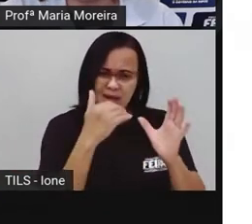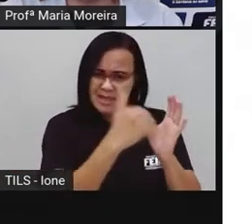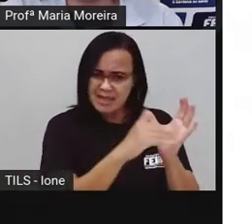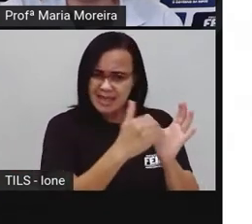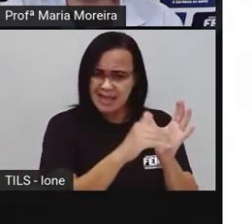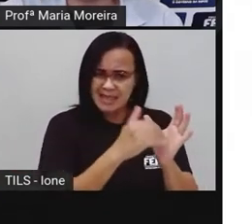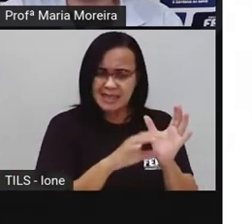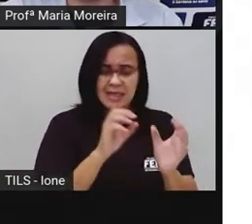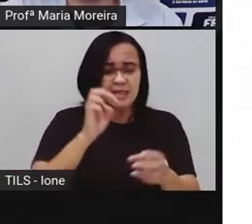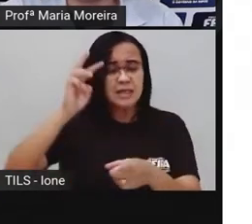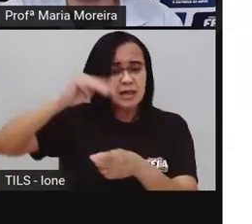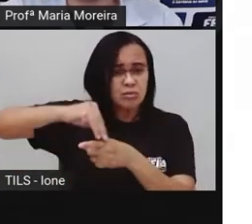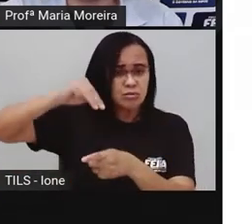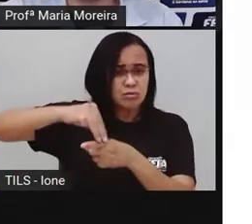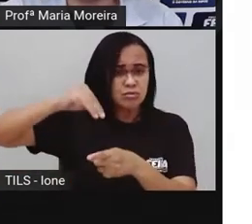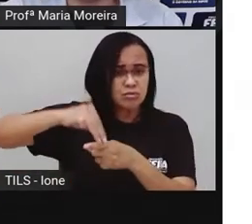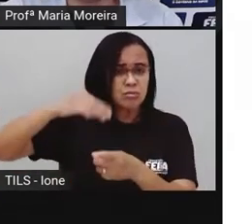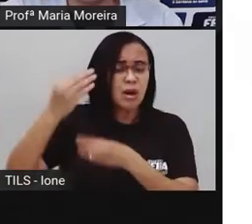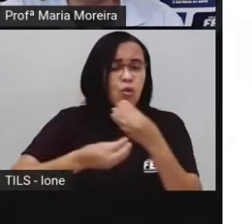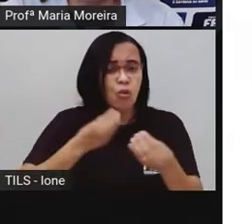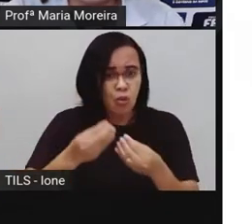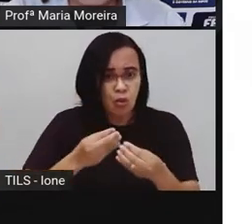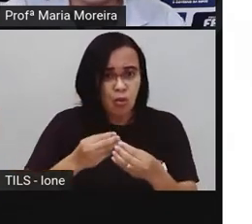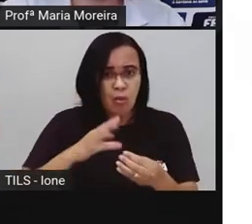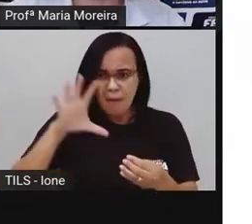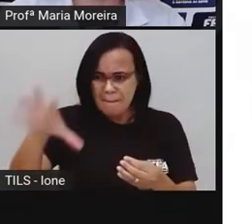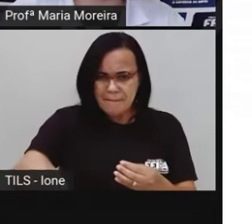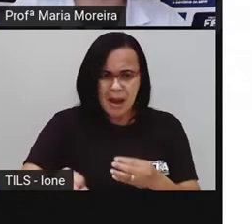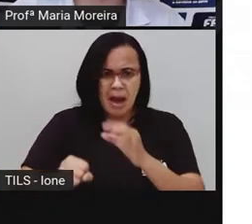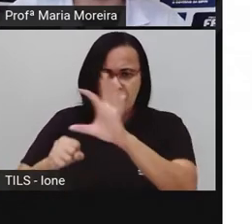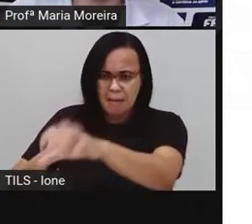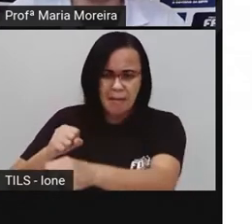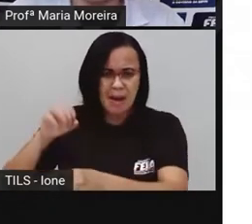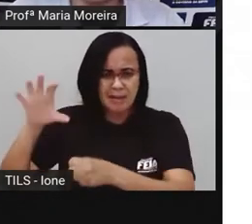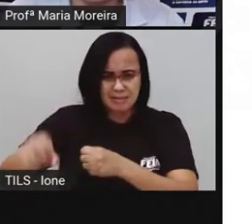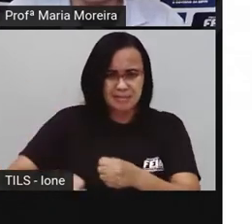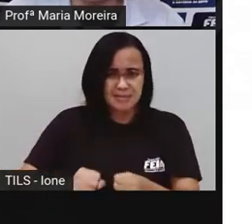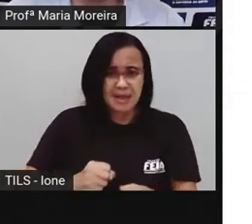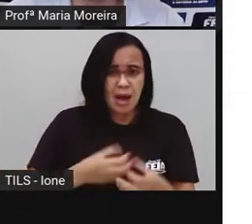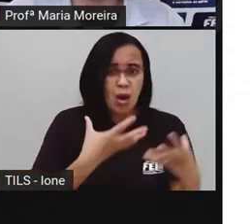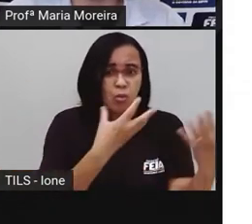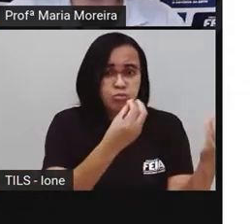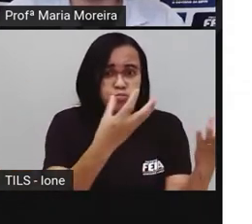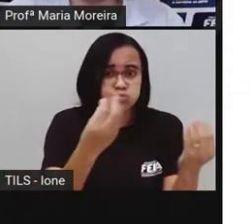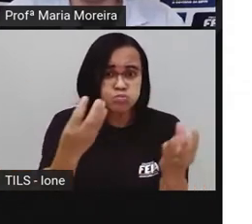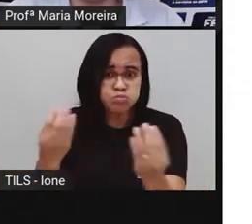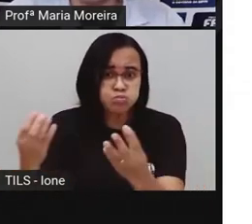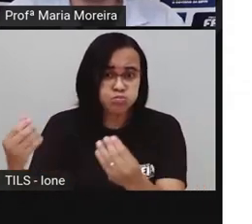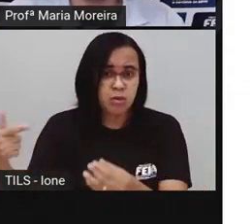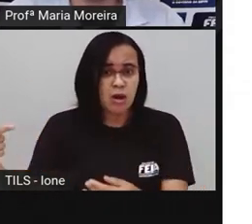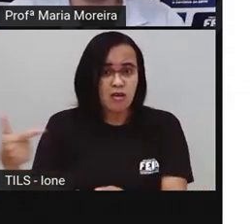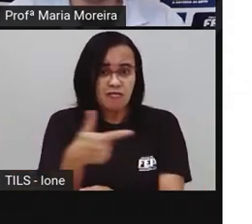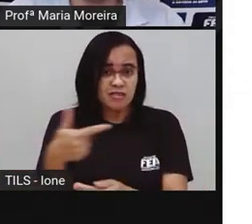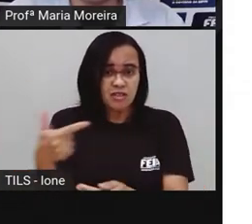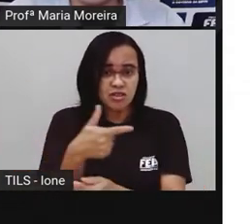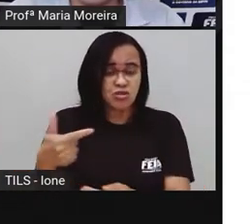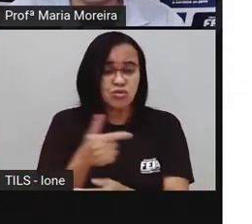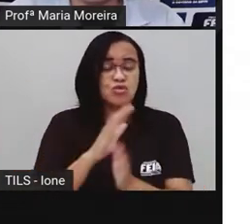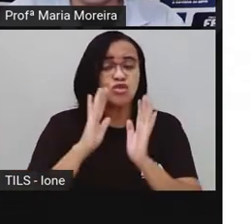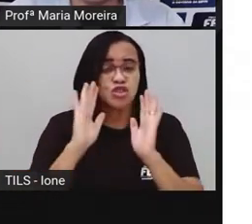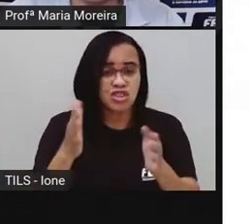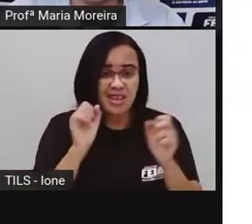222 equipamentos sonoros e mais 22 paredões. Segundo o órgão, a quantidade